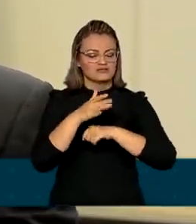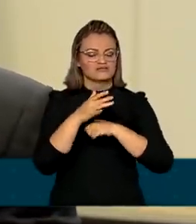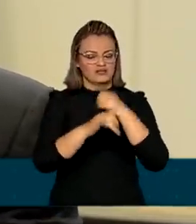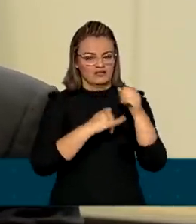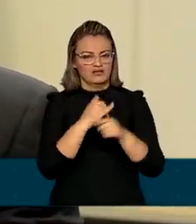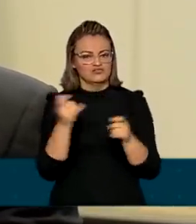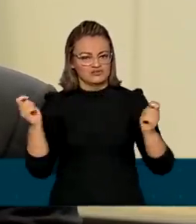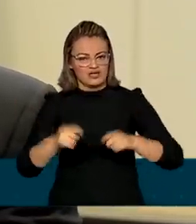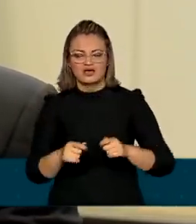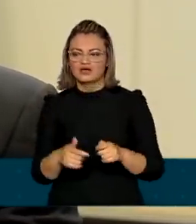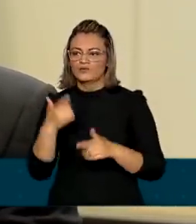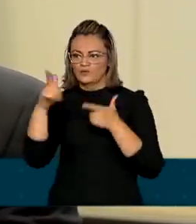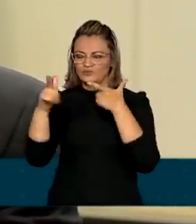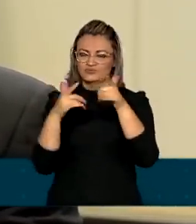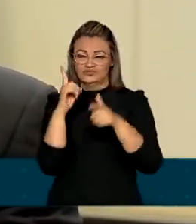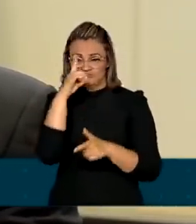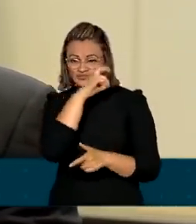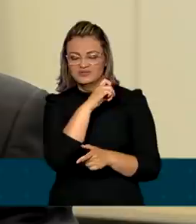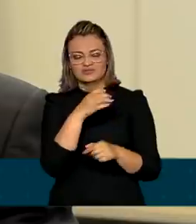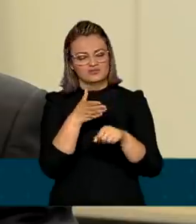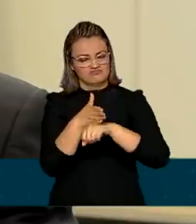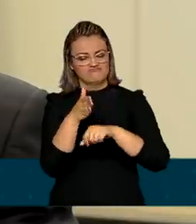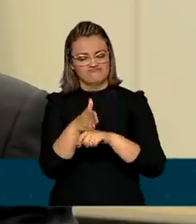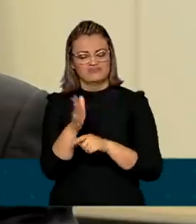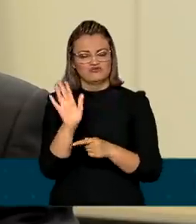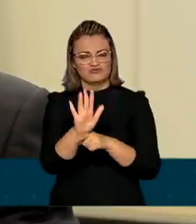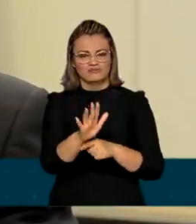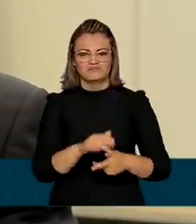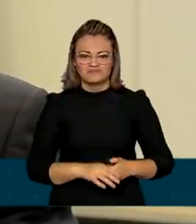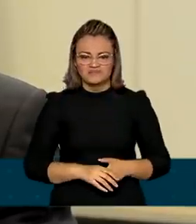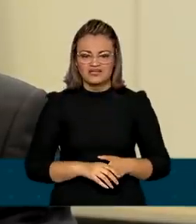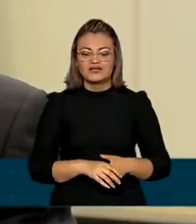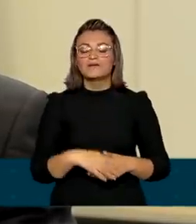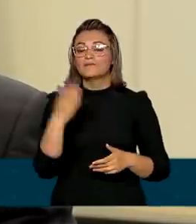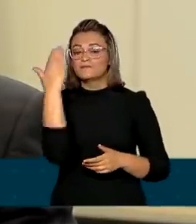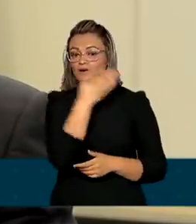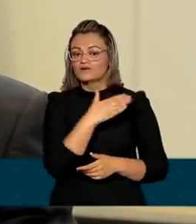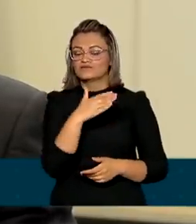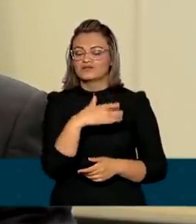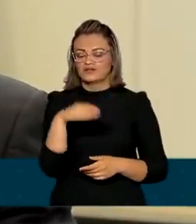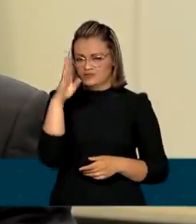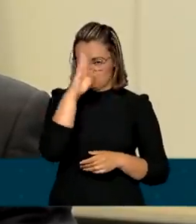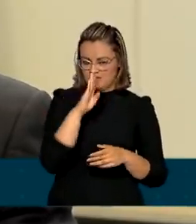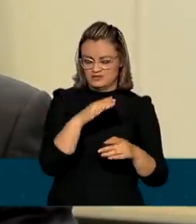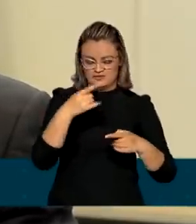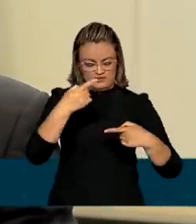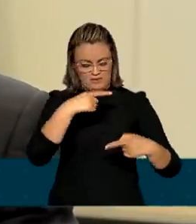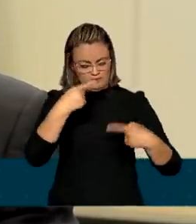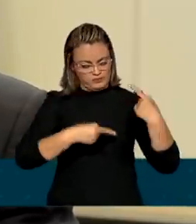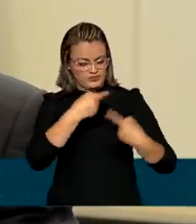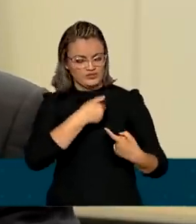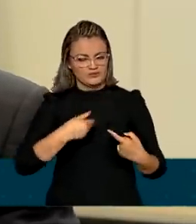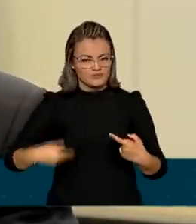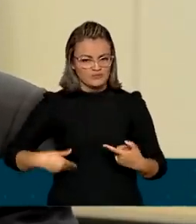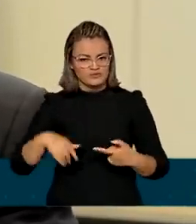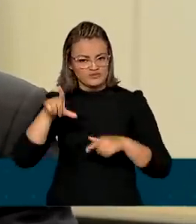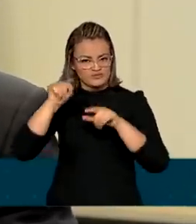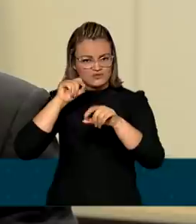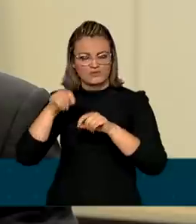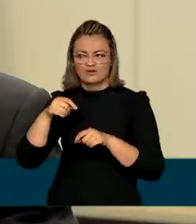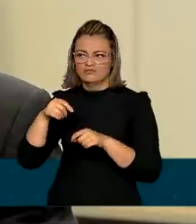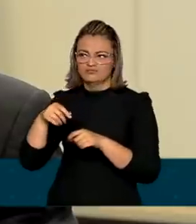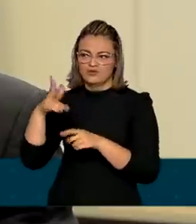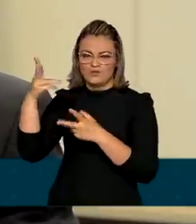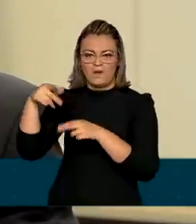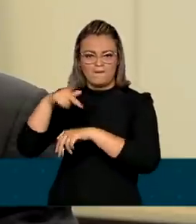outros meios não vão chegar com tanta facilidade. Isso mostra o alinhamento do país às políticas públicas adotadas pelos países mais